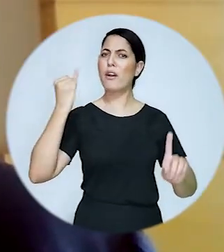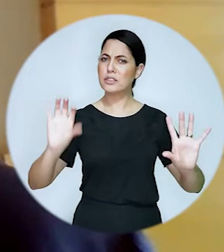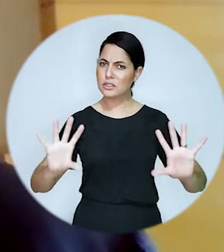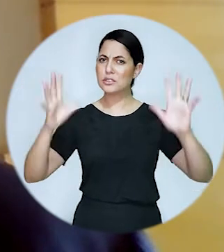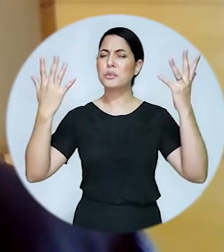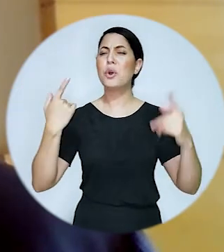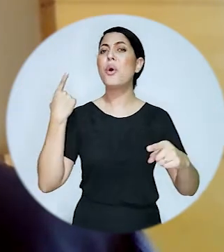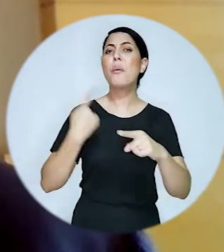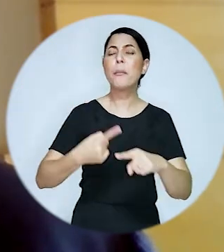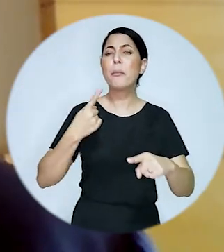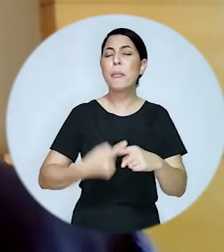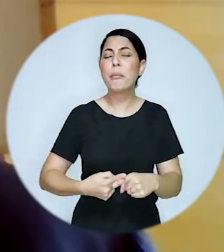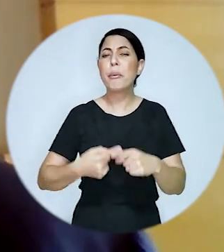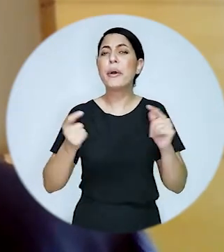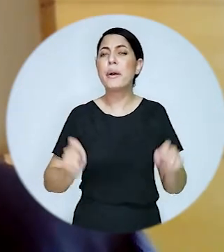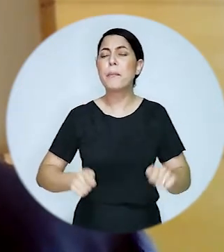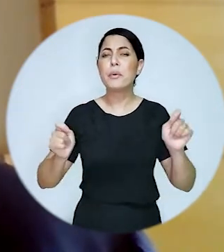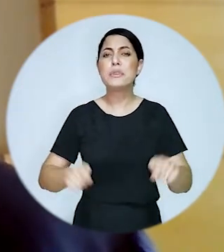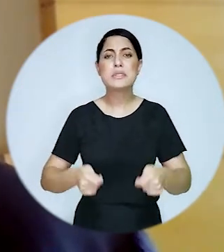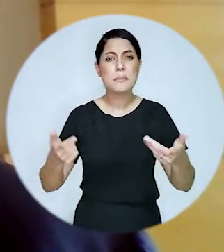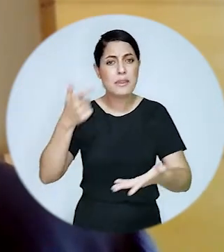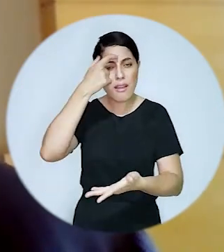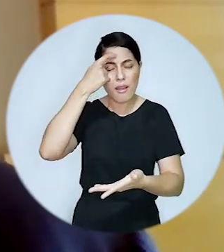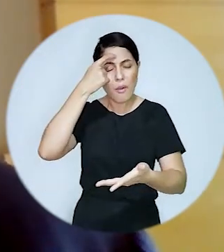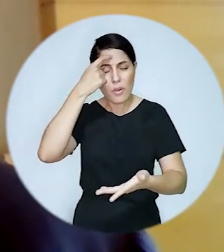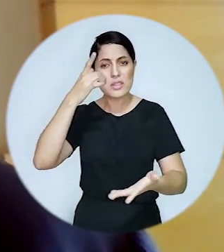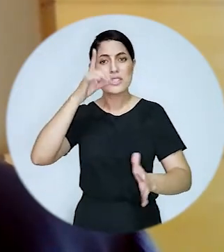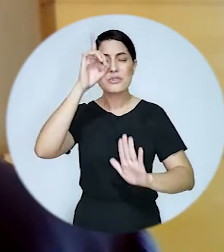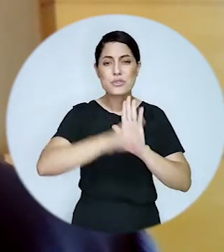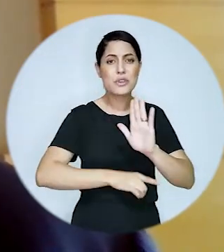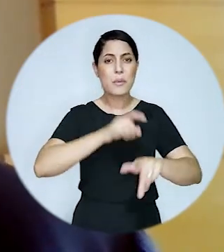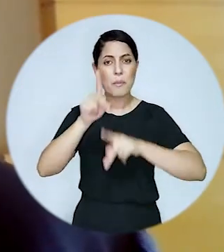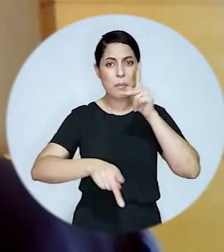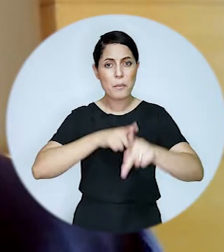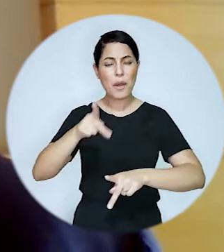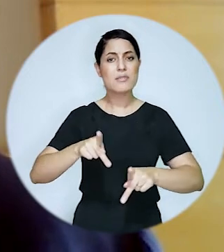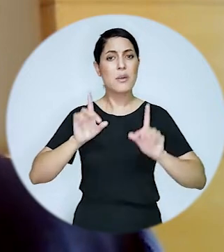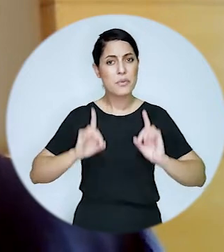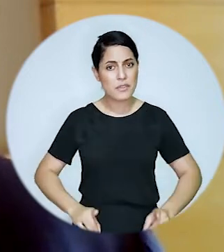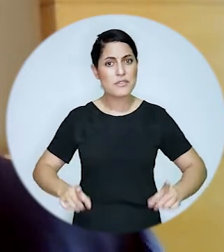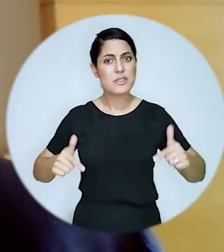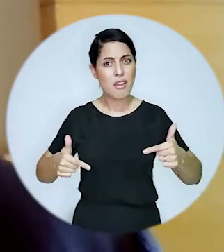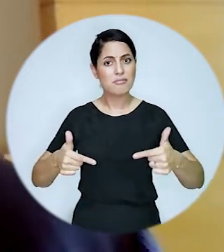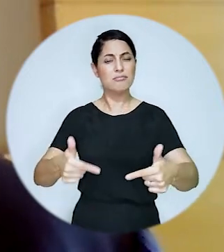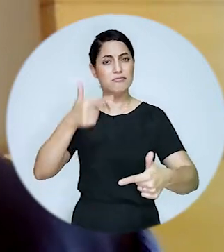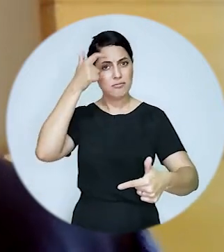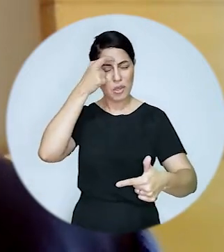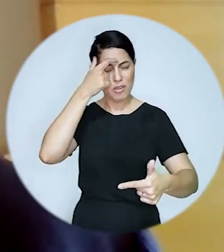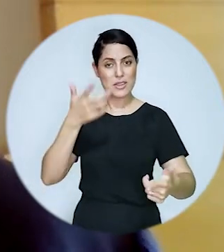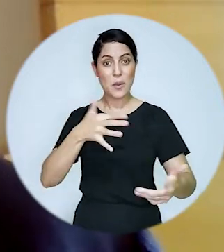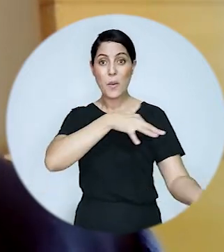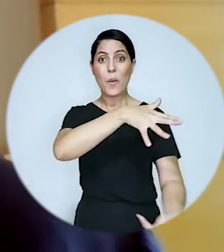fundamental importância porque justamente é uma oportunidade, uma possibilidade de conscientização dos